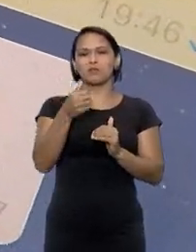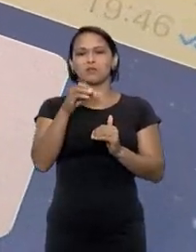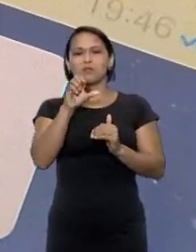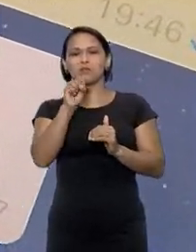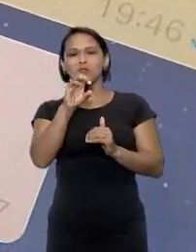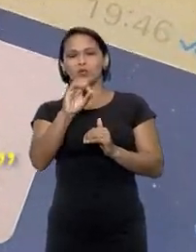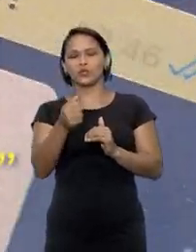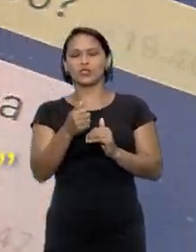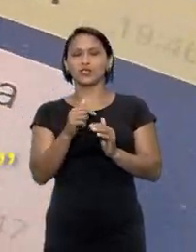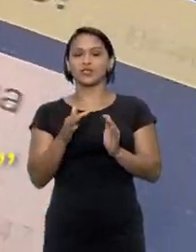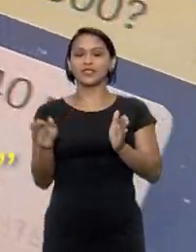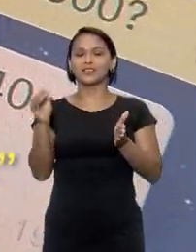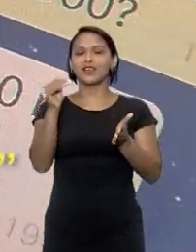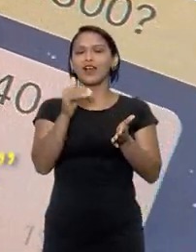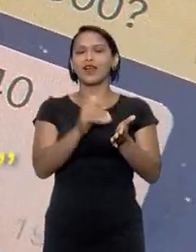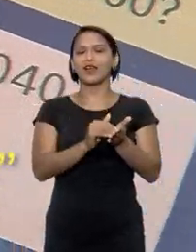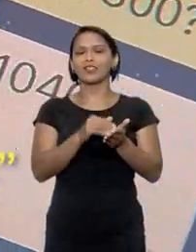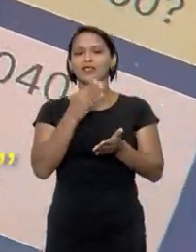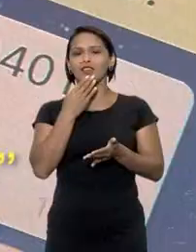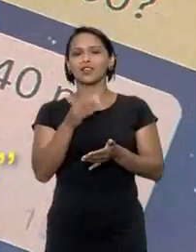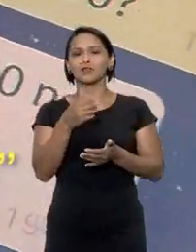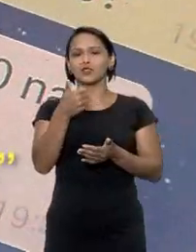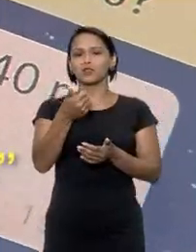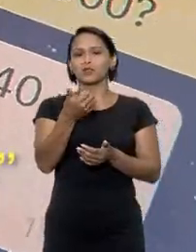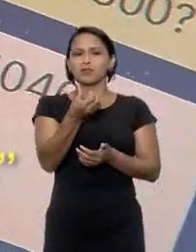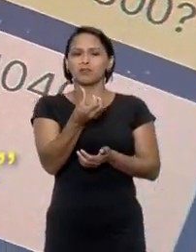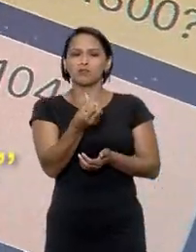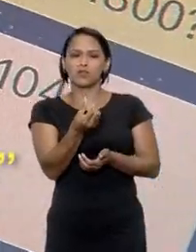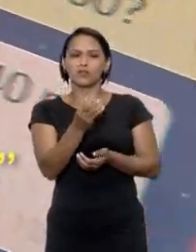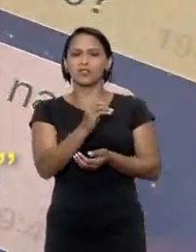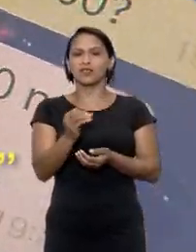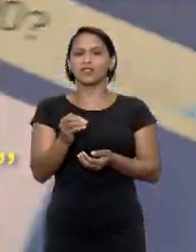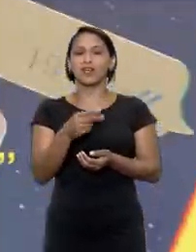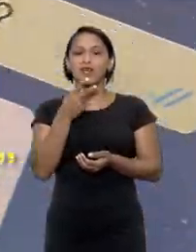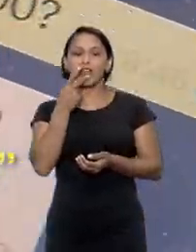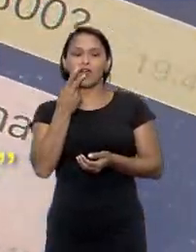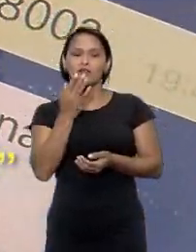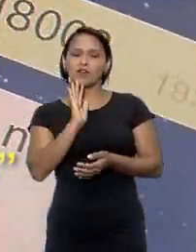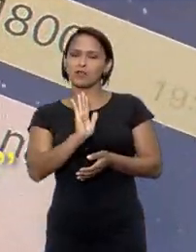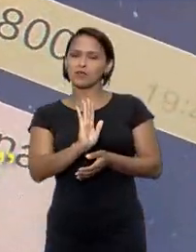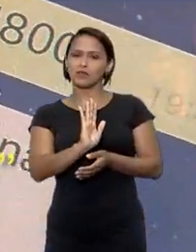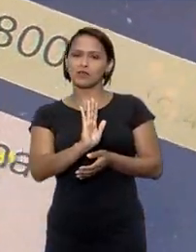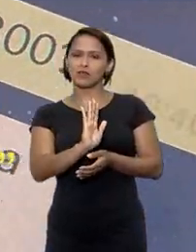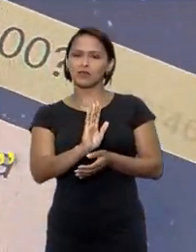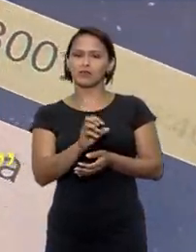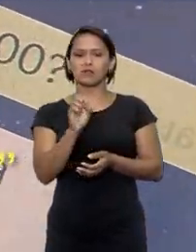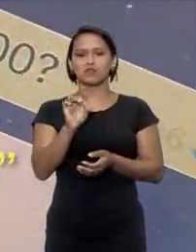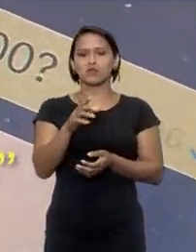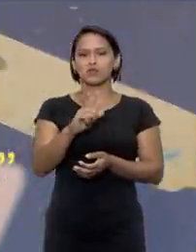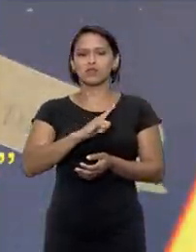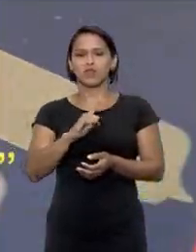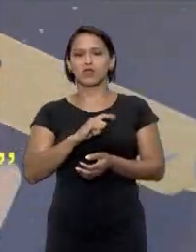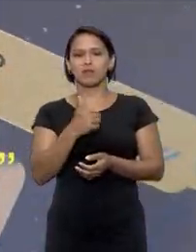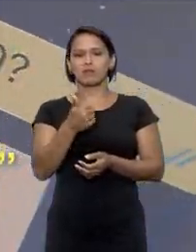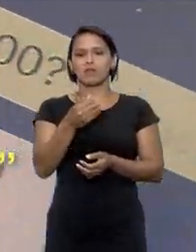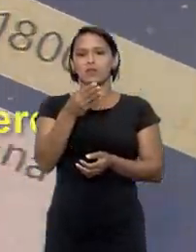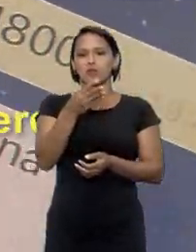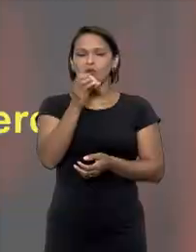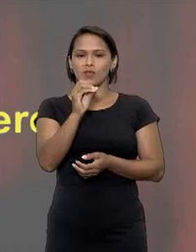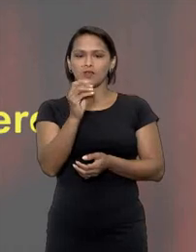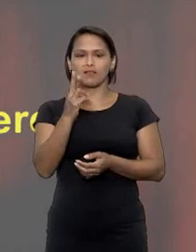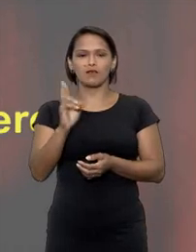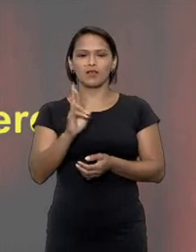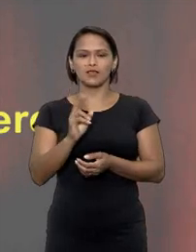1.800, até que ele pediu 1.600. E foi a hora que eu falei, eu só tenho 1.040 reais.